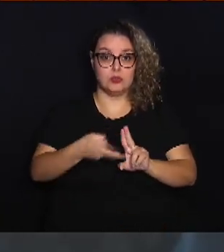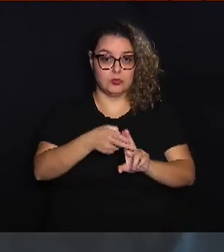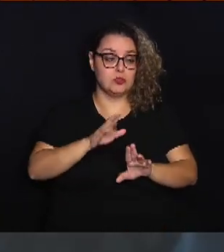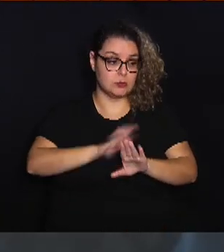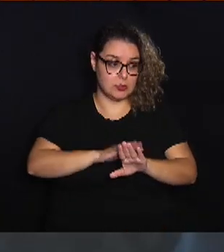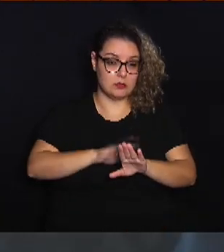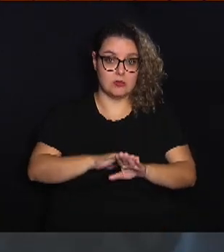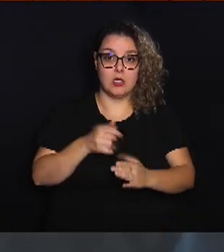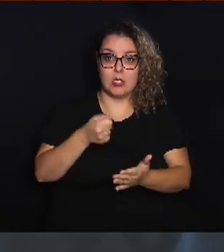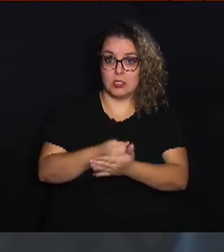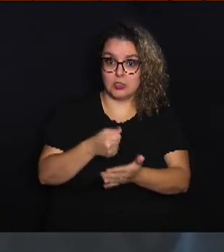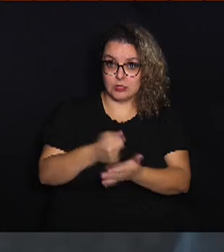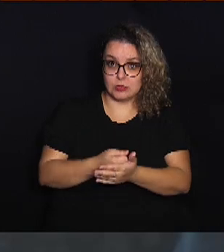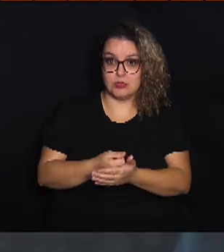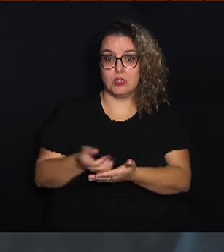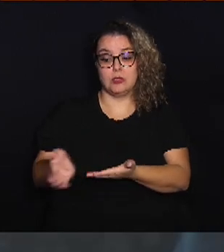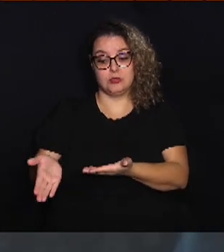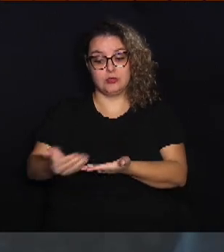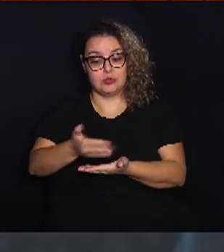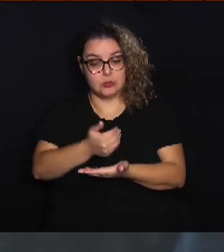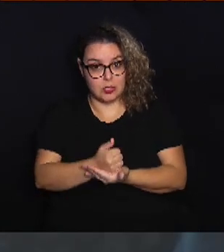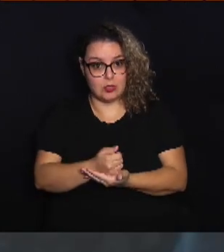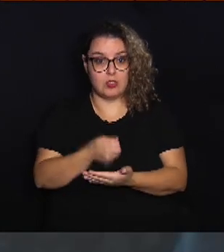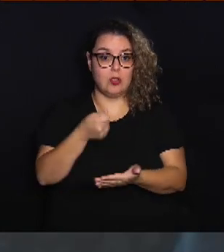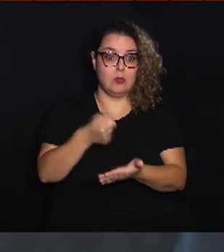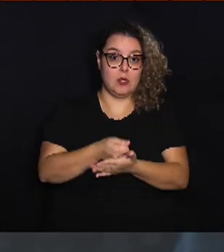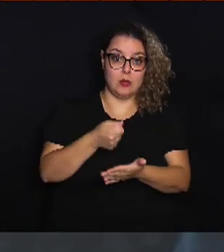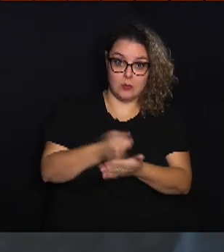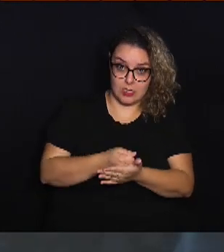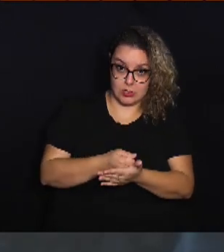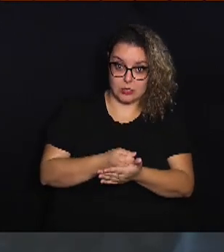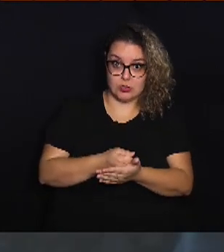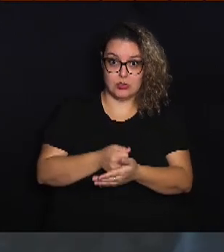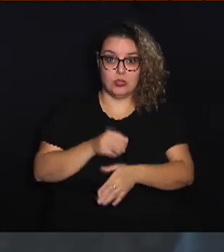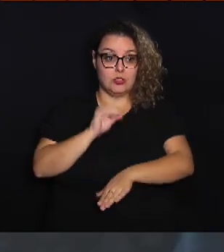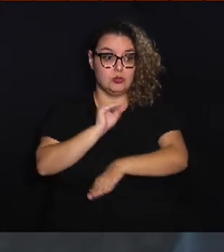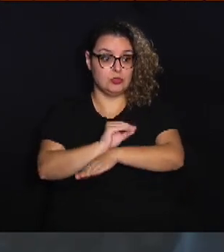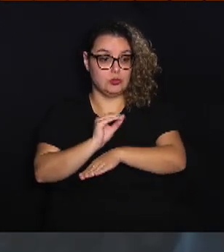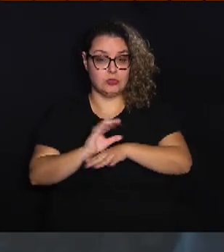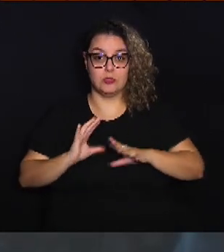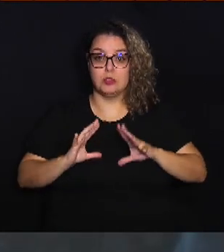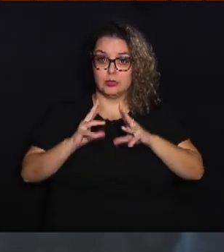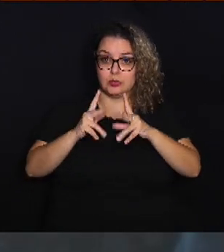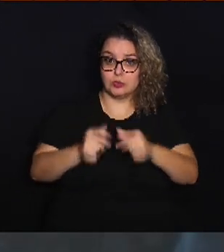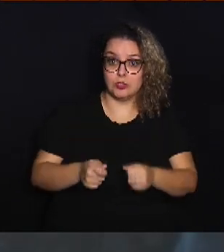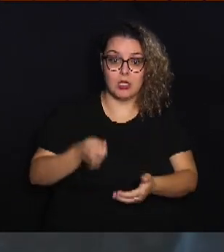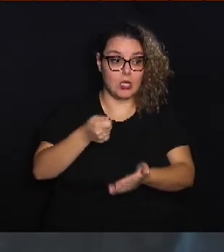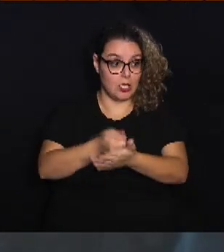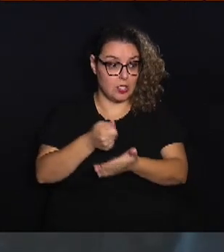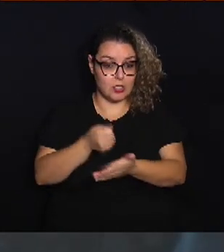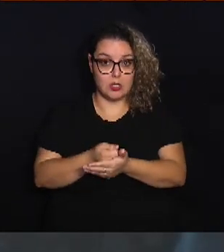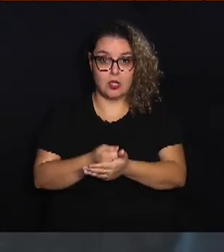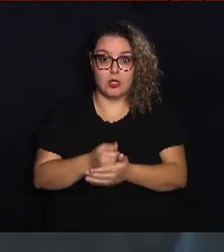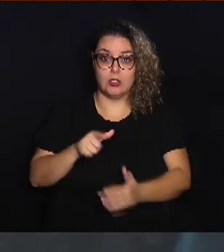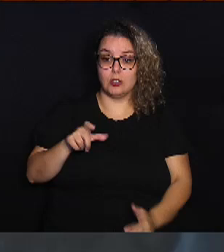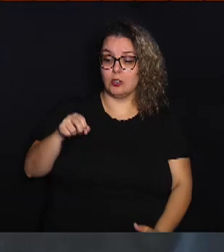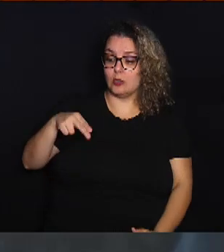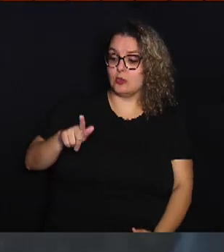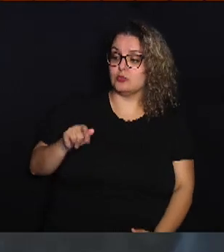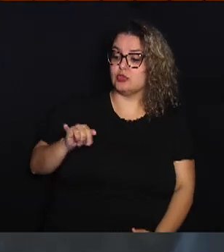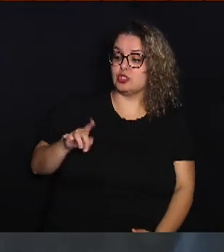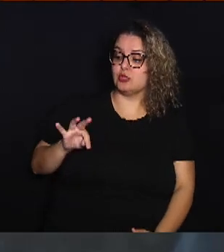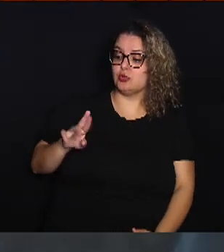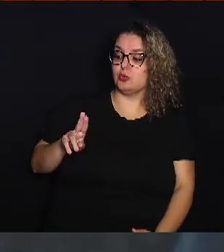Garantir as funções de acolhimento, garantir as funções de cuidado integral, garantir a longitudinalidade do cuidado,